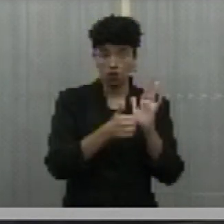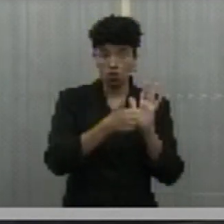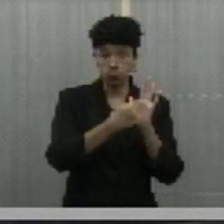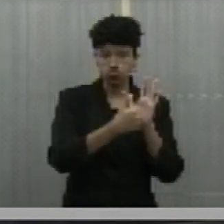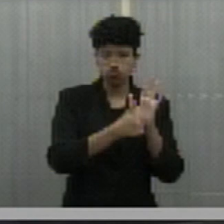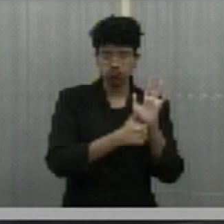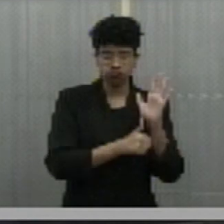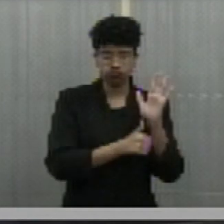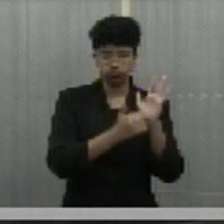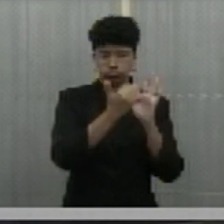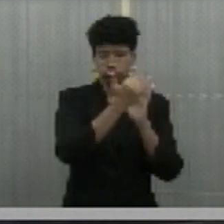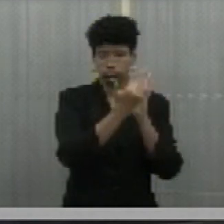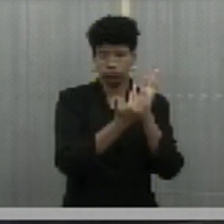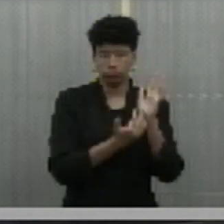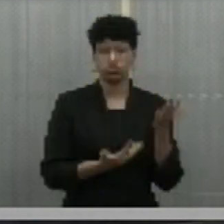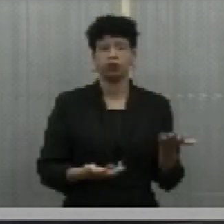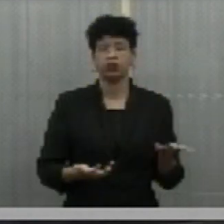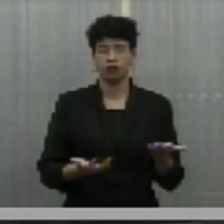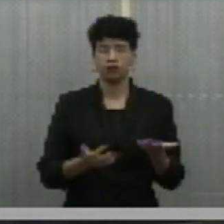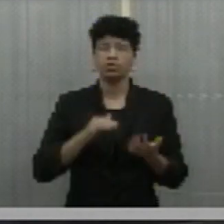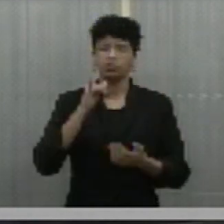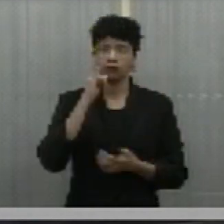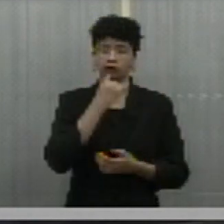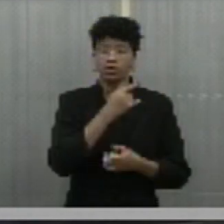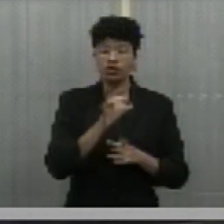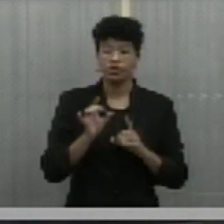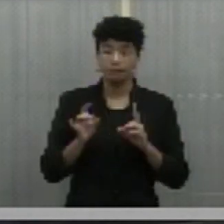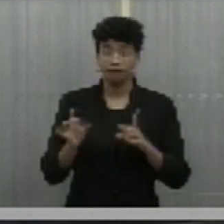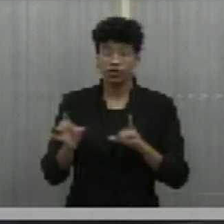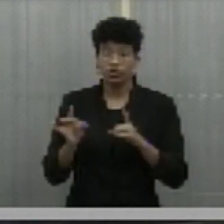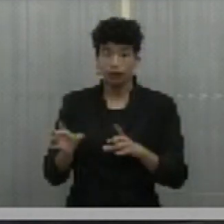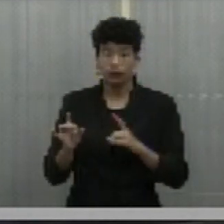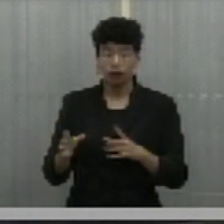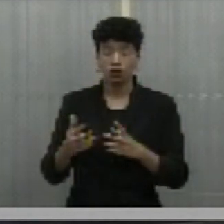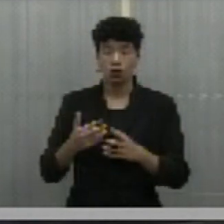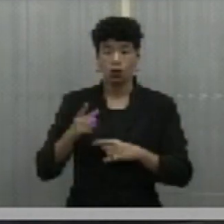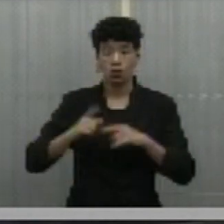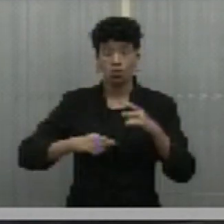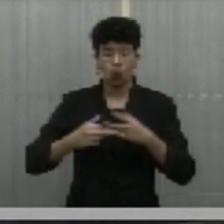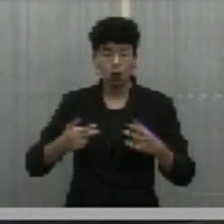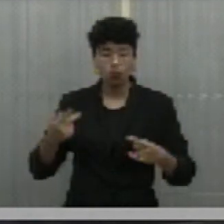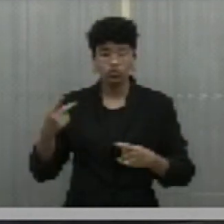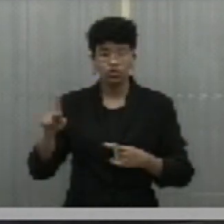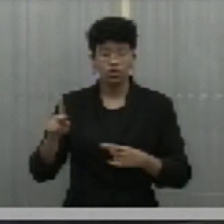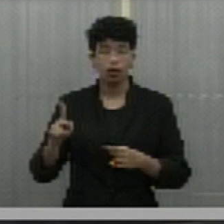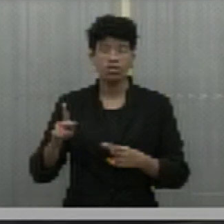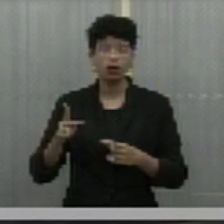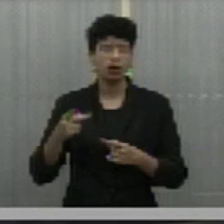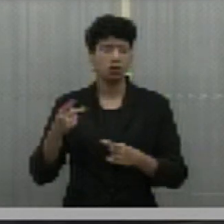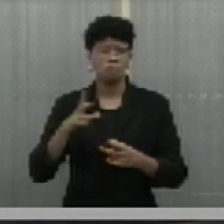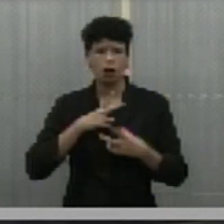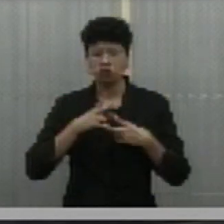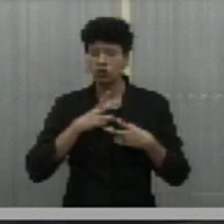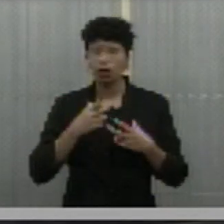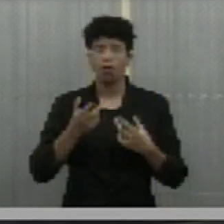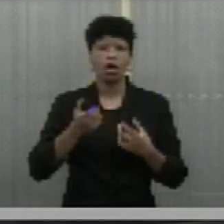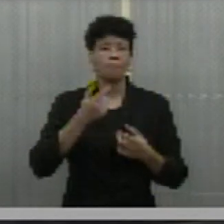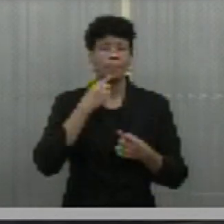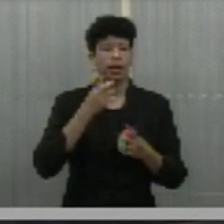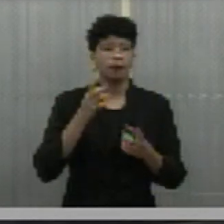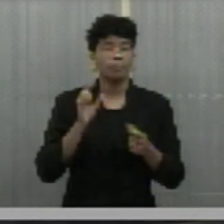fazer particular, até lamentar porque a paciente era tão grave que fez o cateterismo, mas